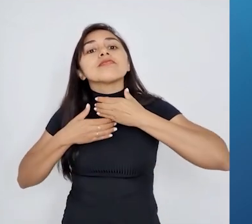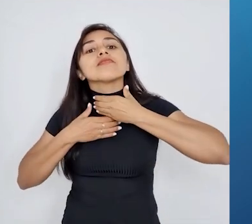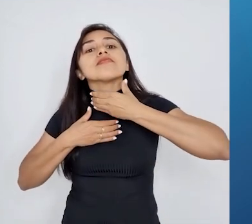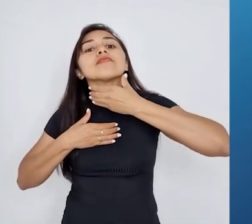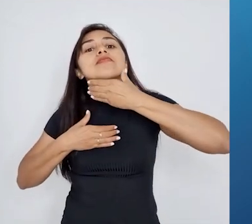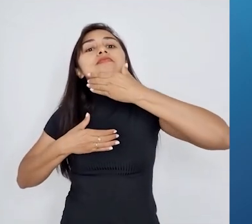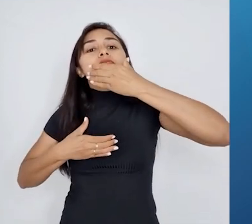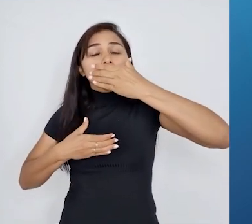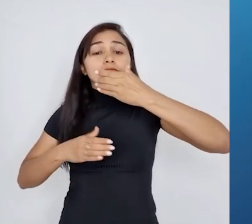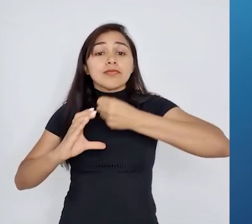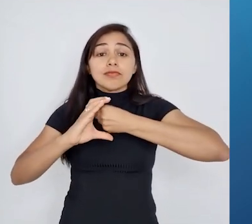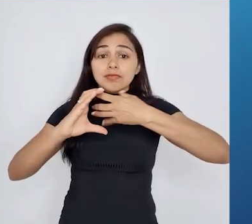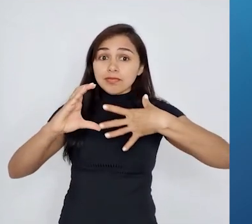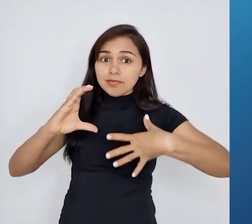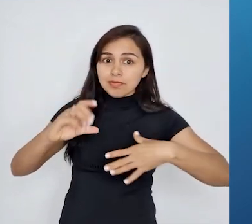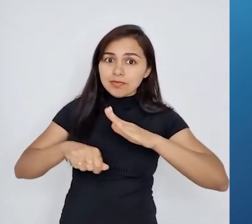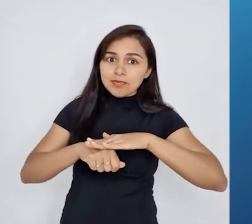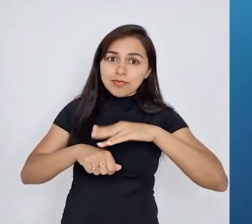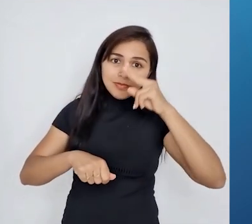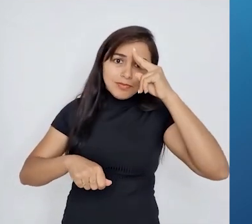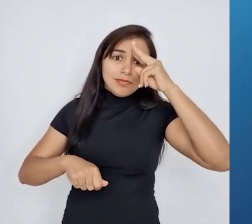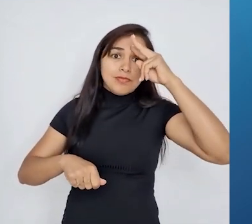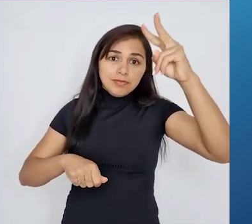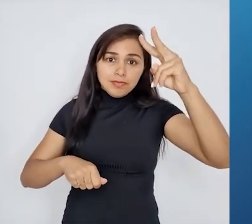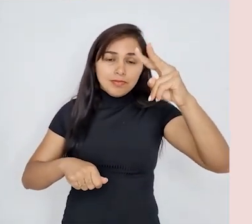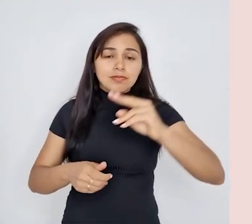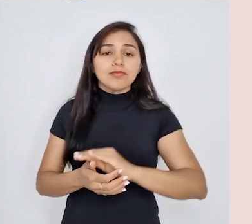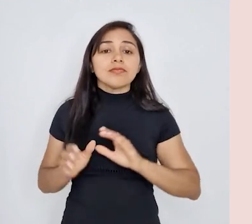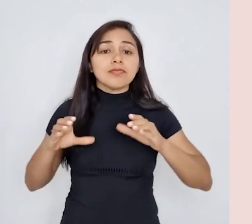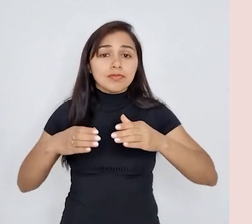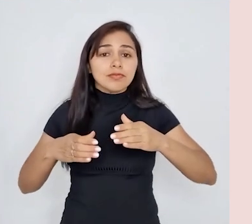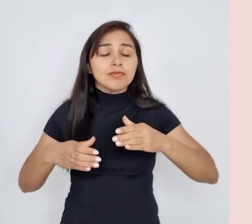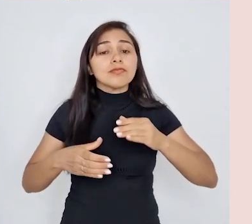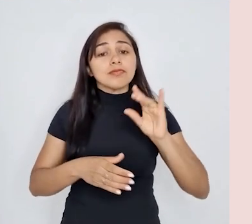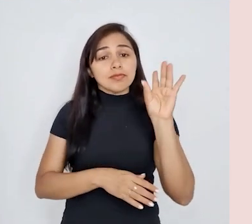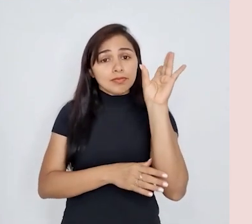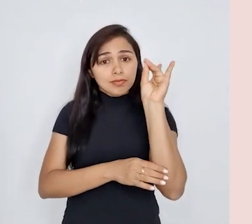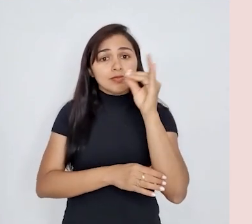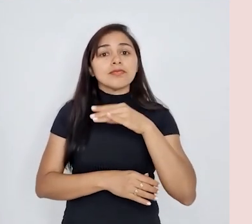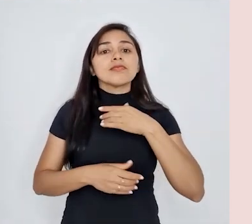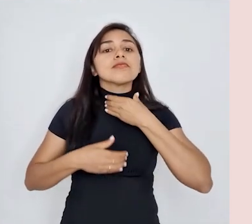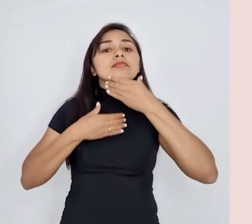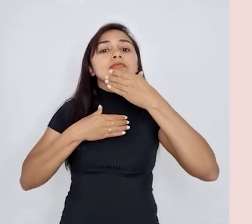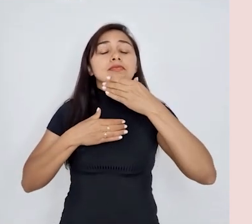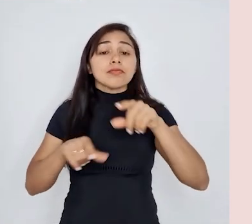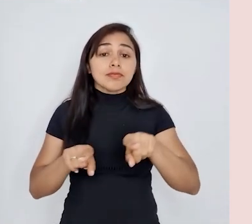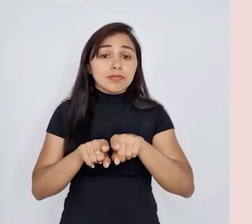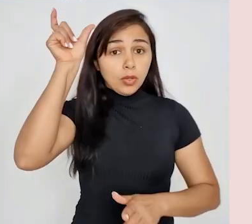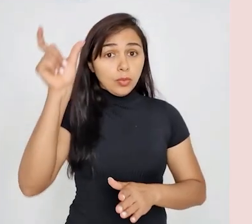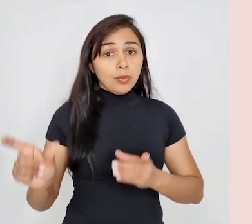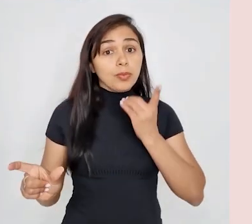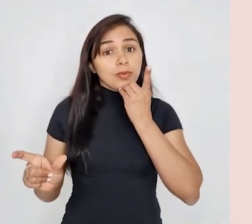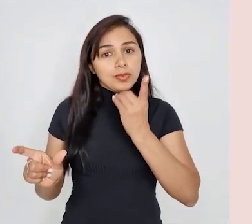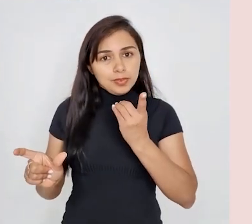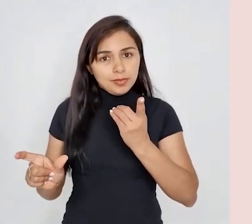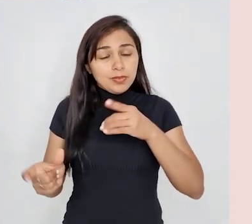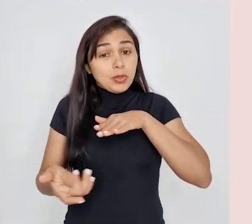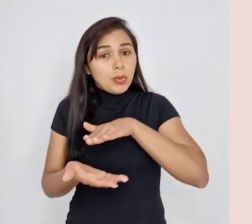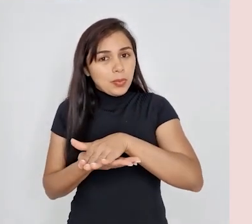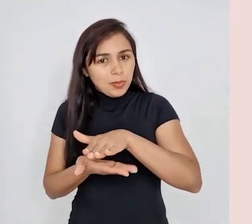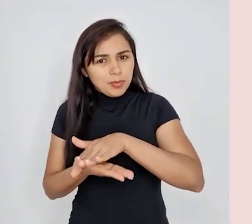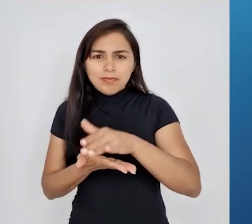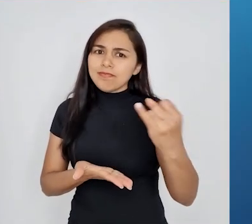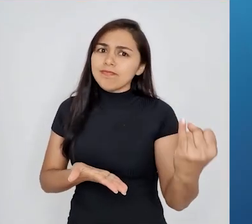dessa característica na população de girafas. Uma publicação importante que Charles Darwin fez, foi o seu livro,